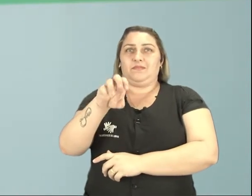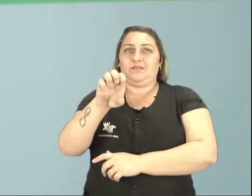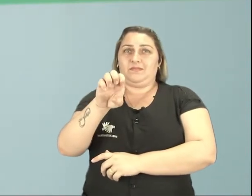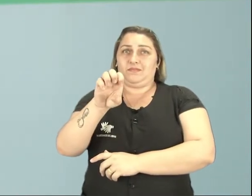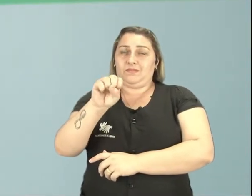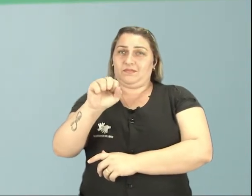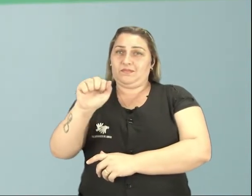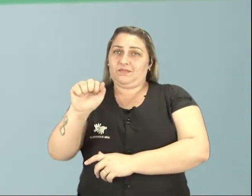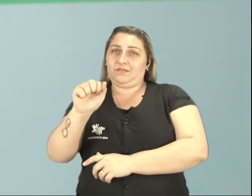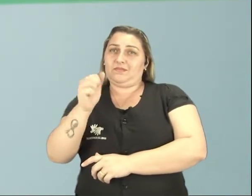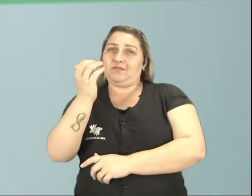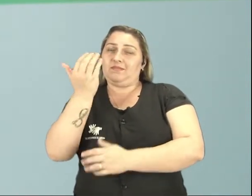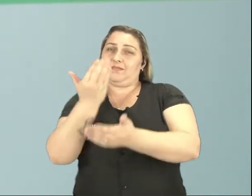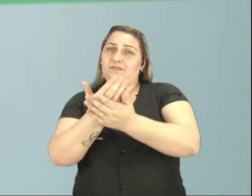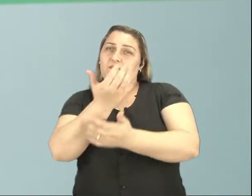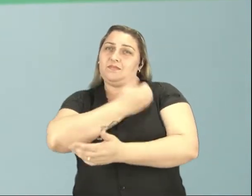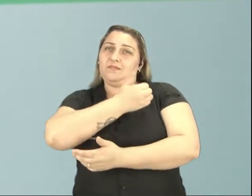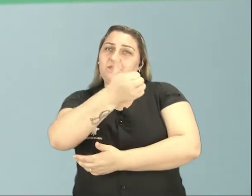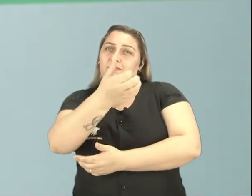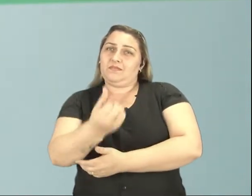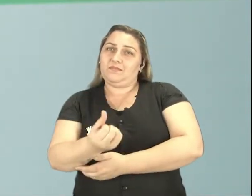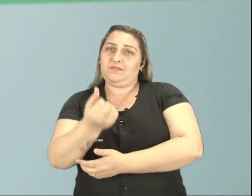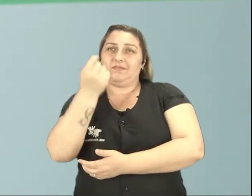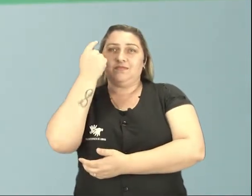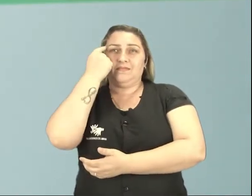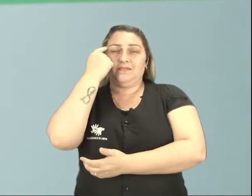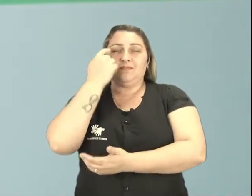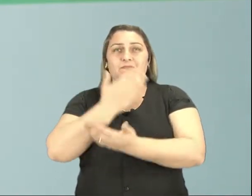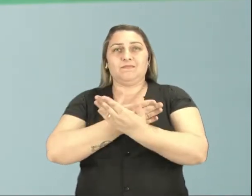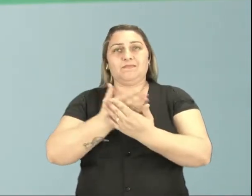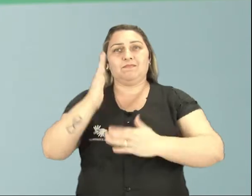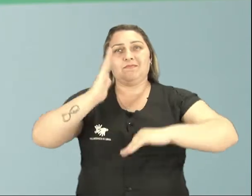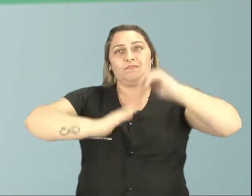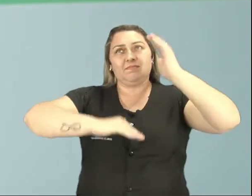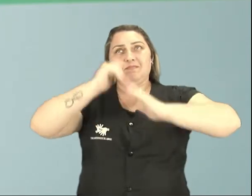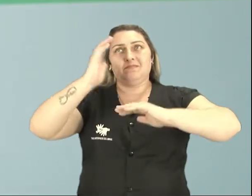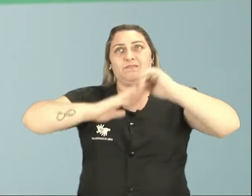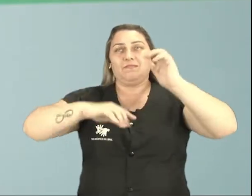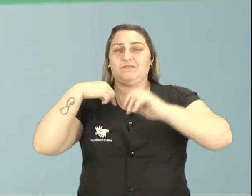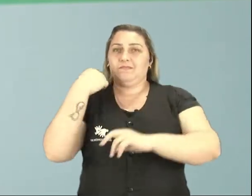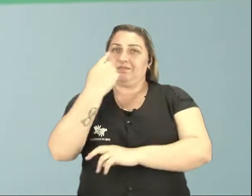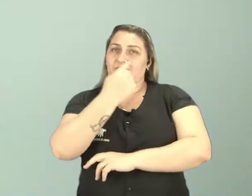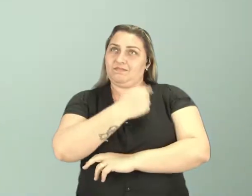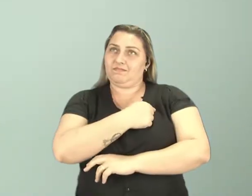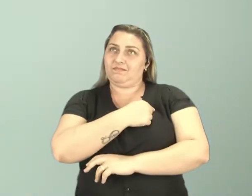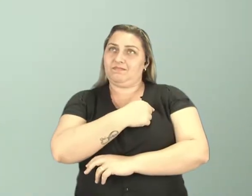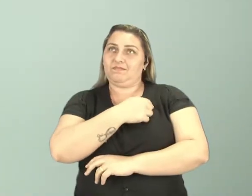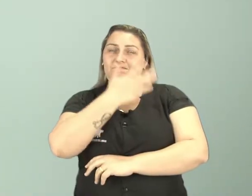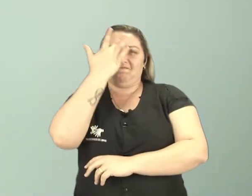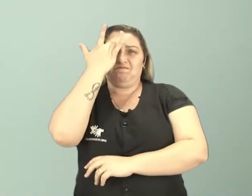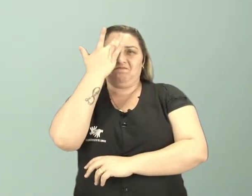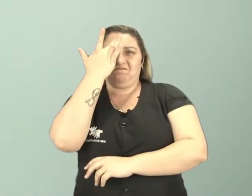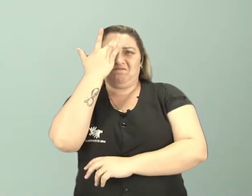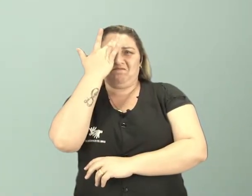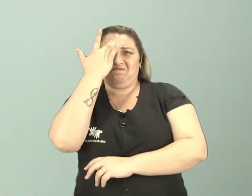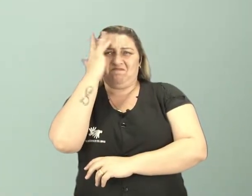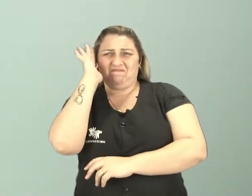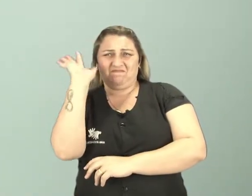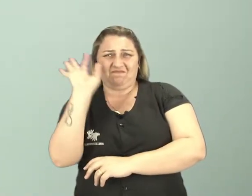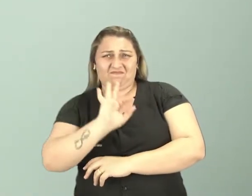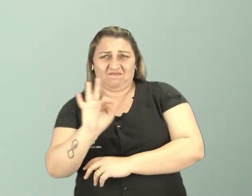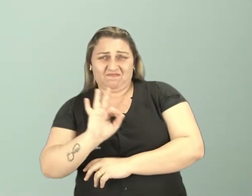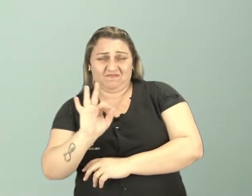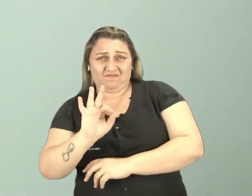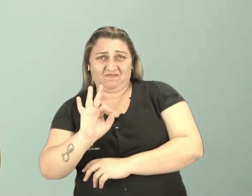16. Vamos começar a pensar sobre essa profissão que nós muitas vezes não entendemos, não é mesmo?